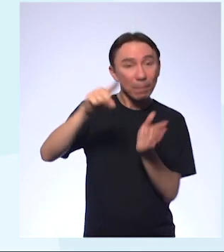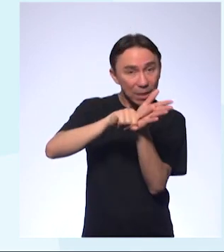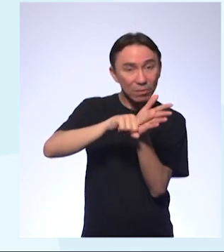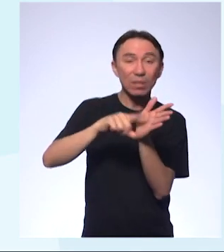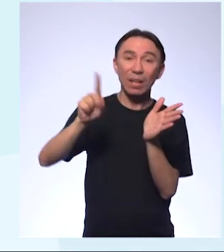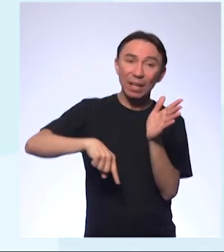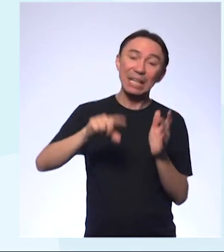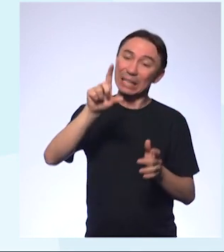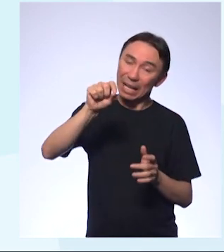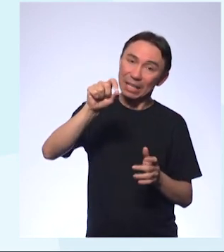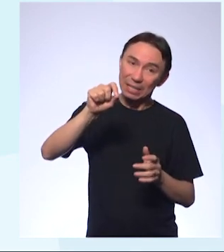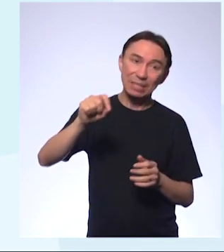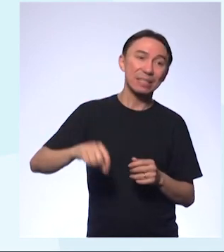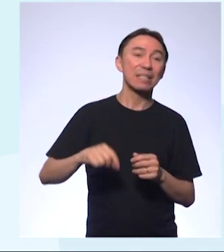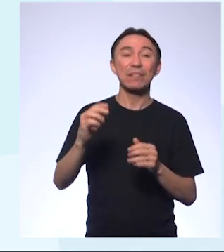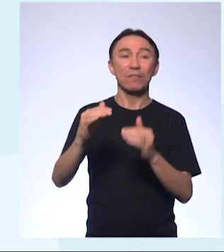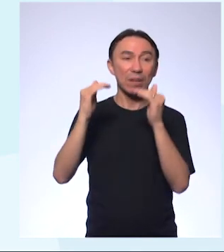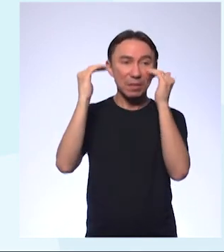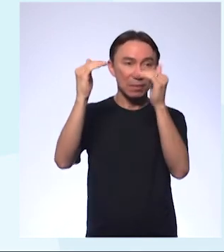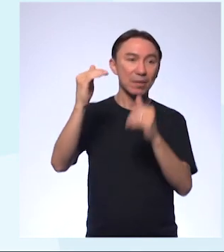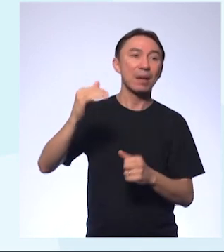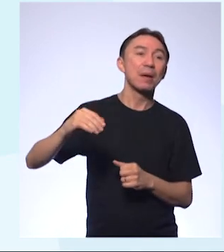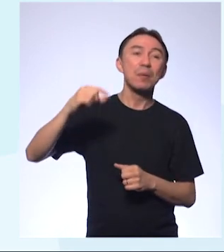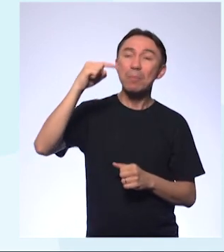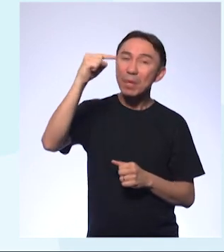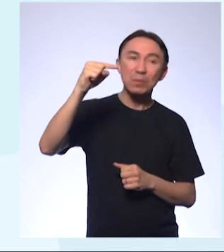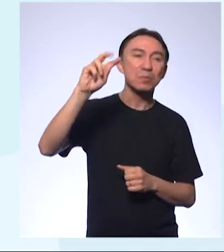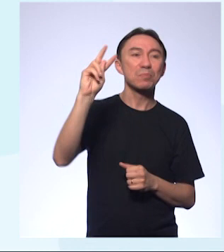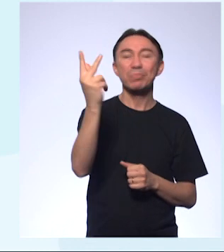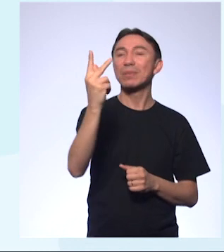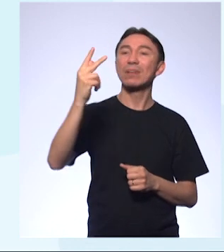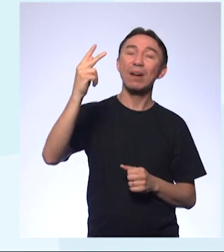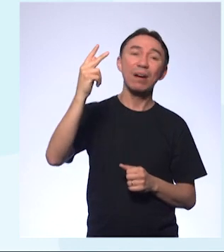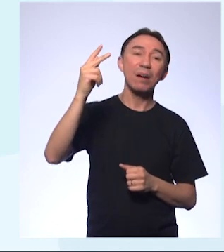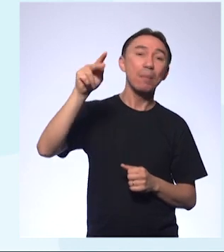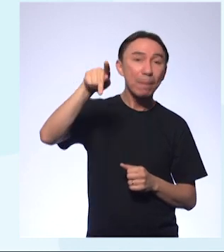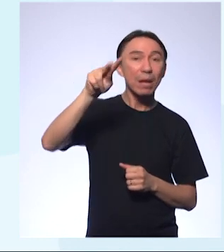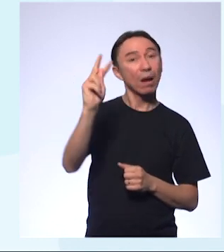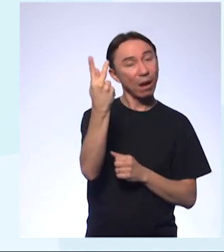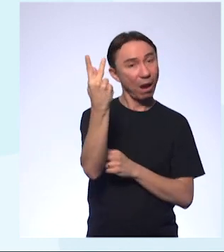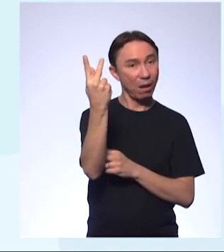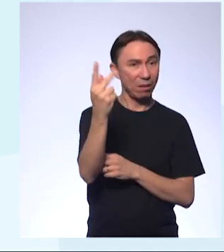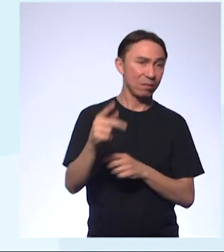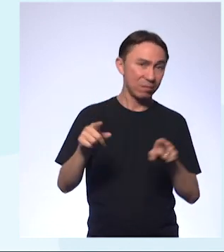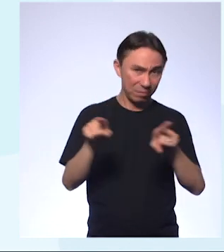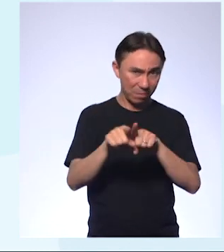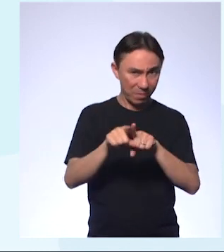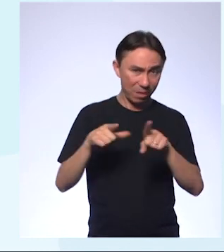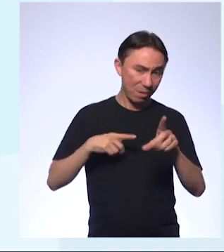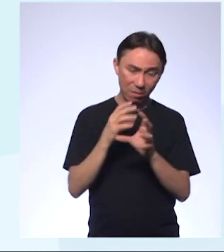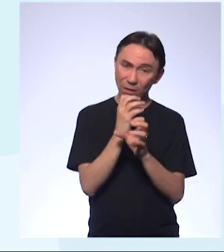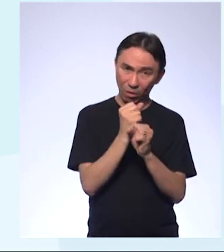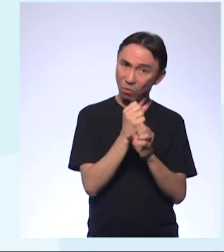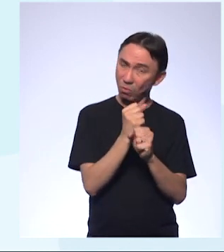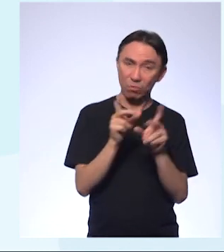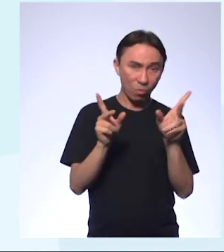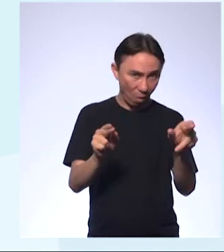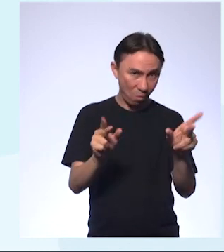Então, da mesma forma que nós fazemos para o PH, fazemos também o mesmo tipo de cálculo para o POH. Pode passar.